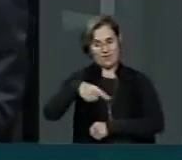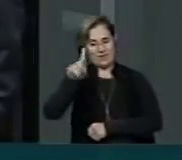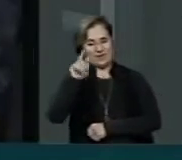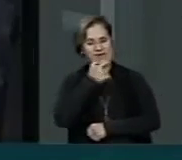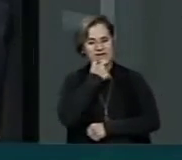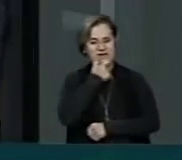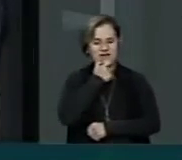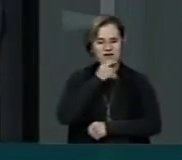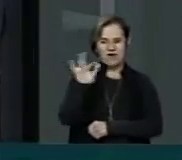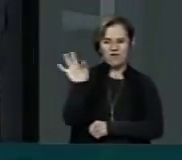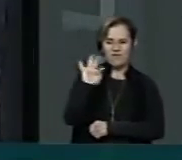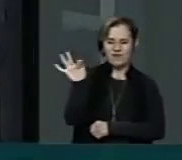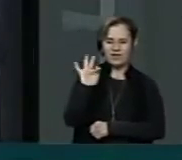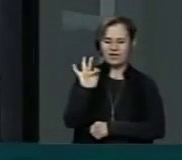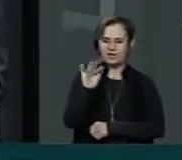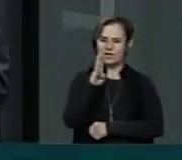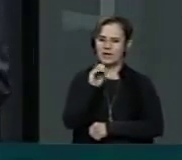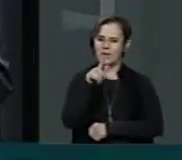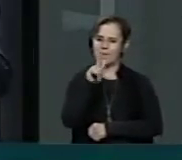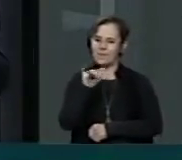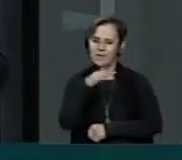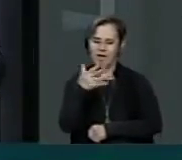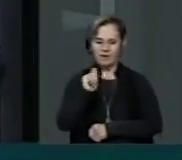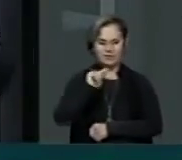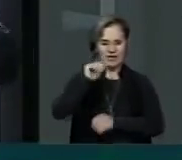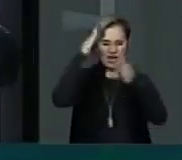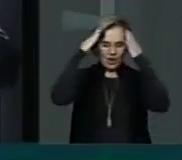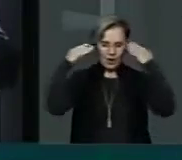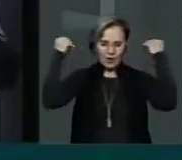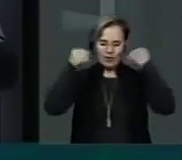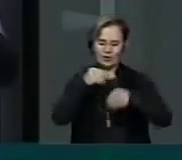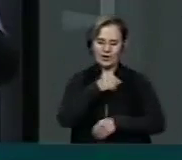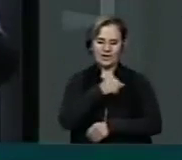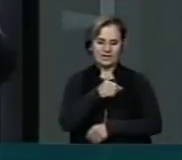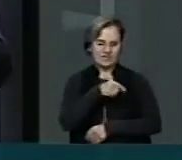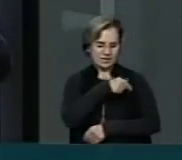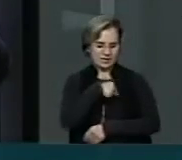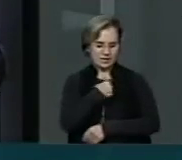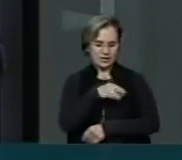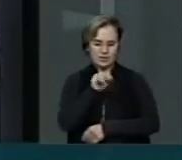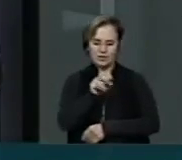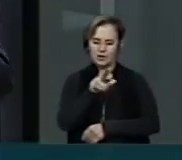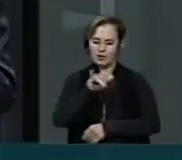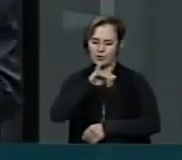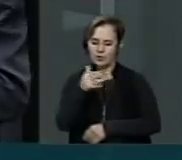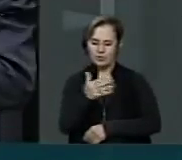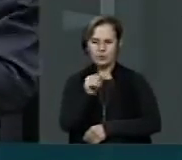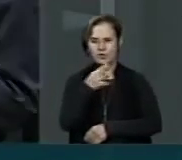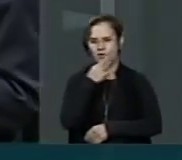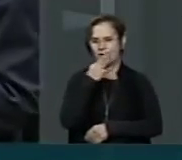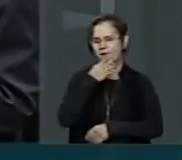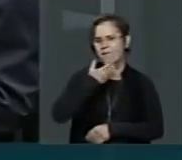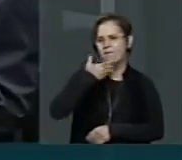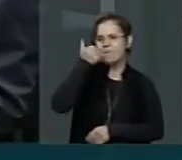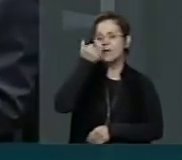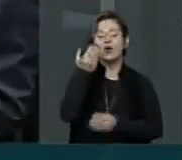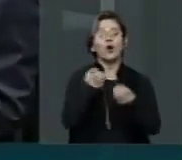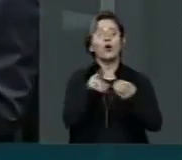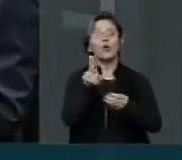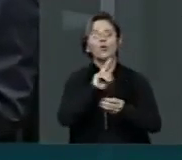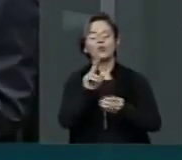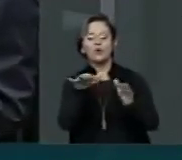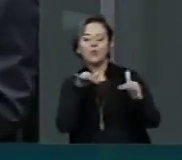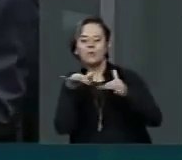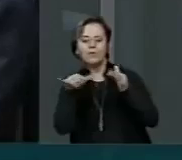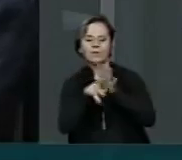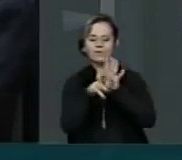na França, na Bélgica, na Holanda, na Suíça, tudo buscando conhecer mais o nome do movimento